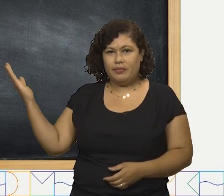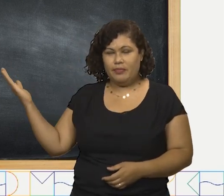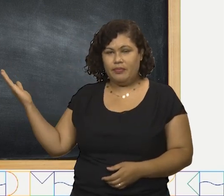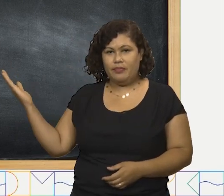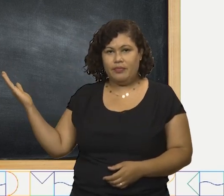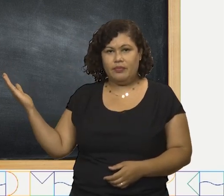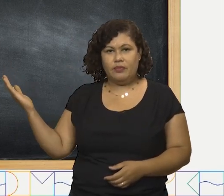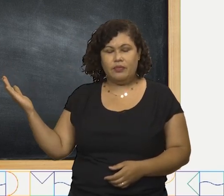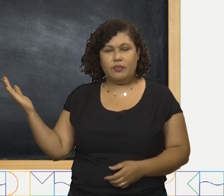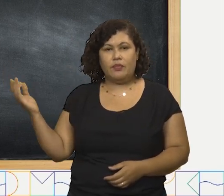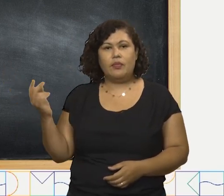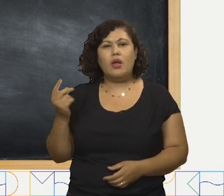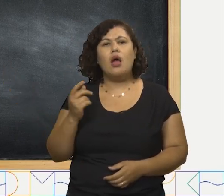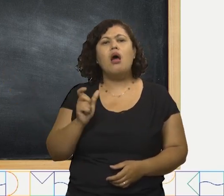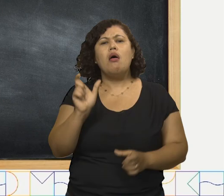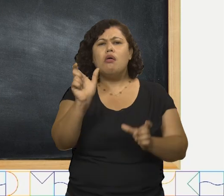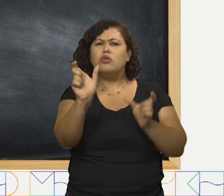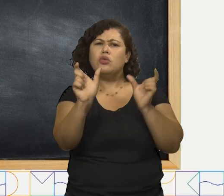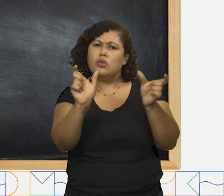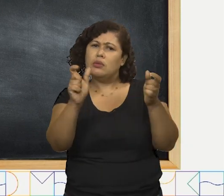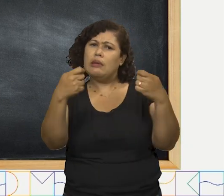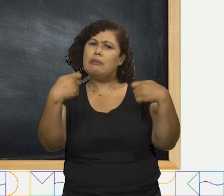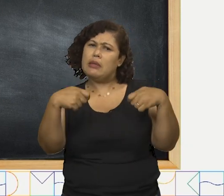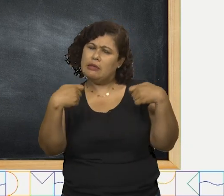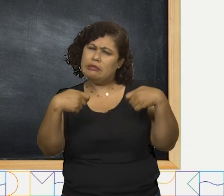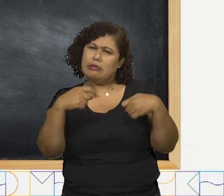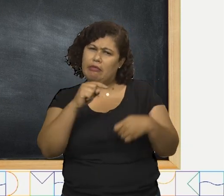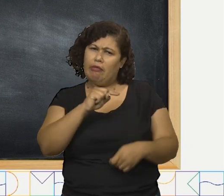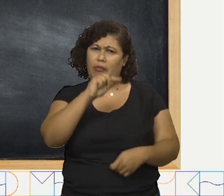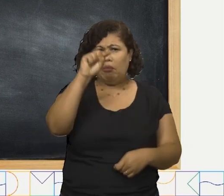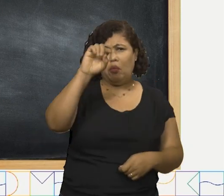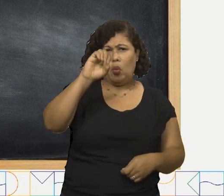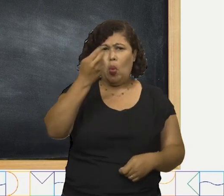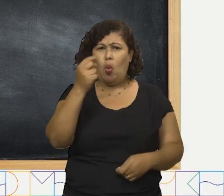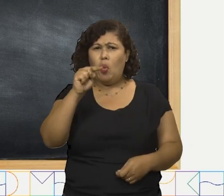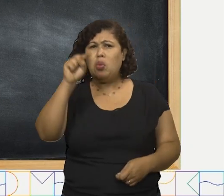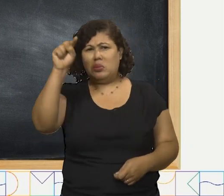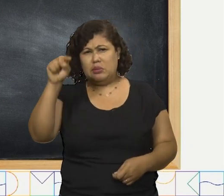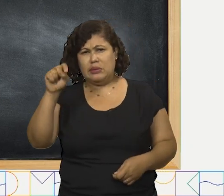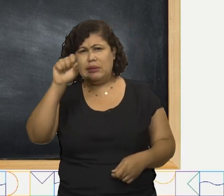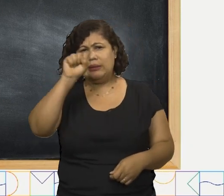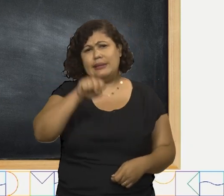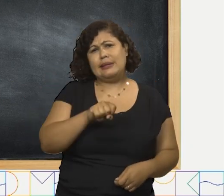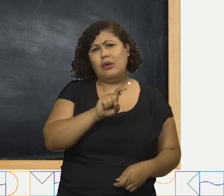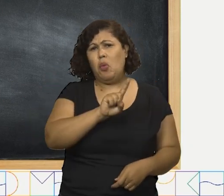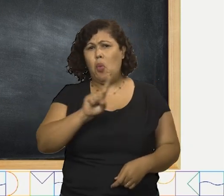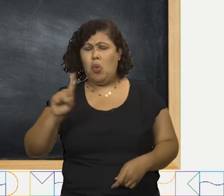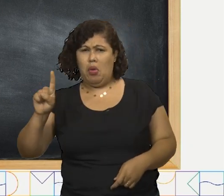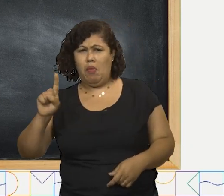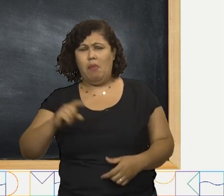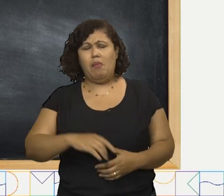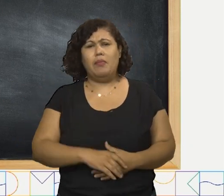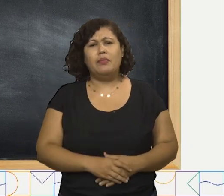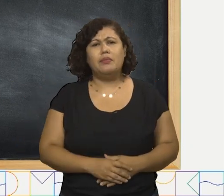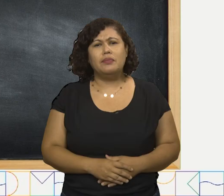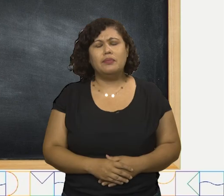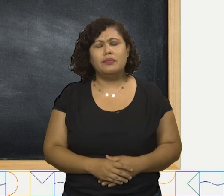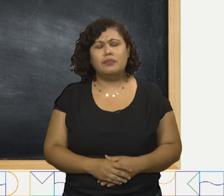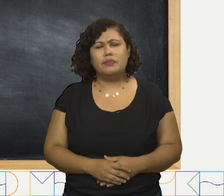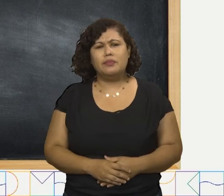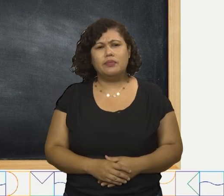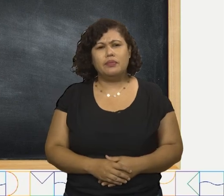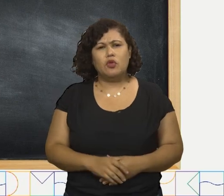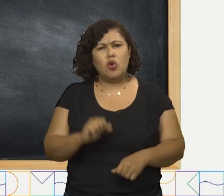saudável devem ser acentuadas? O que você acha? Dar-te-ei alguns